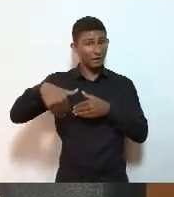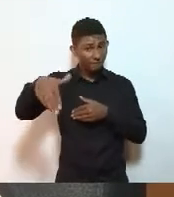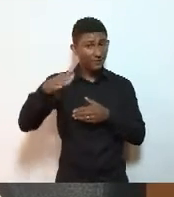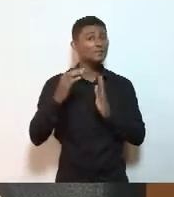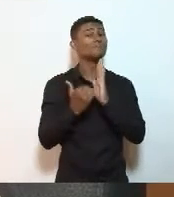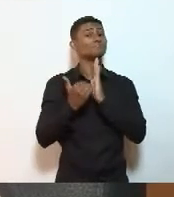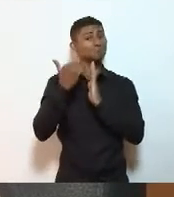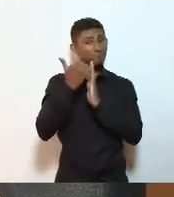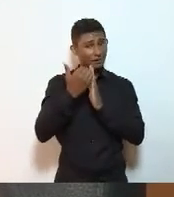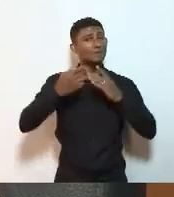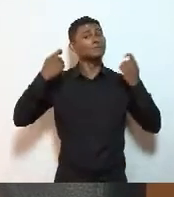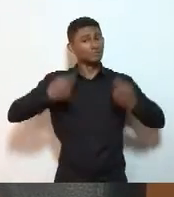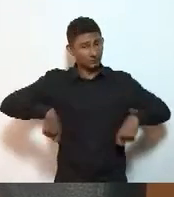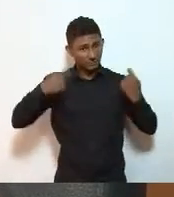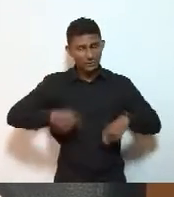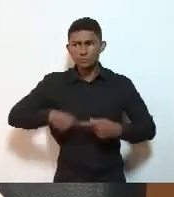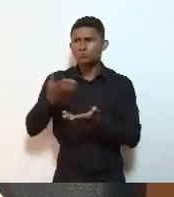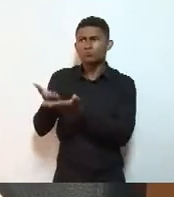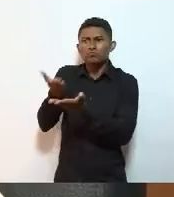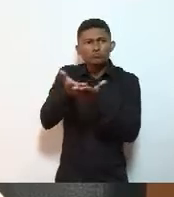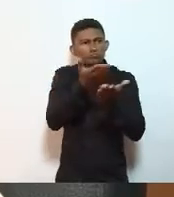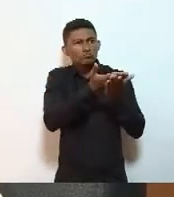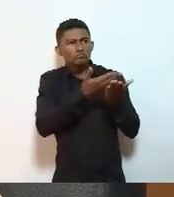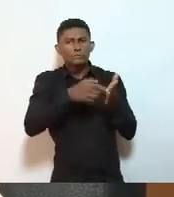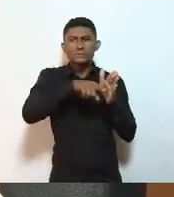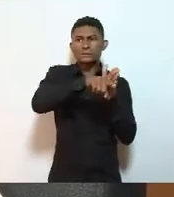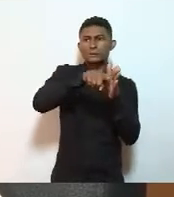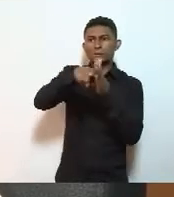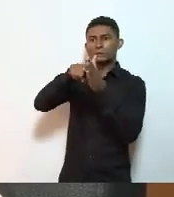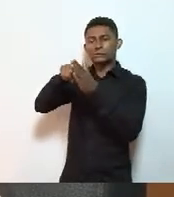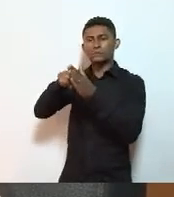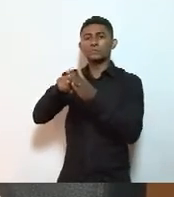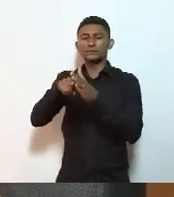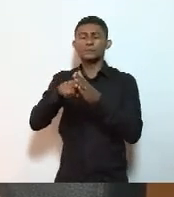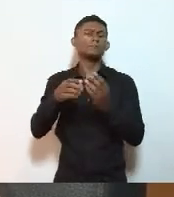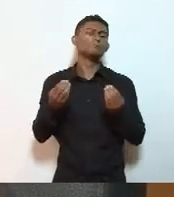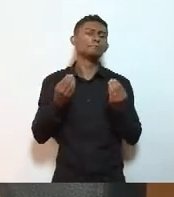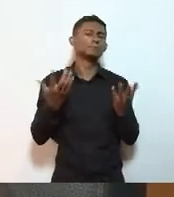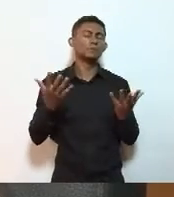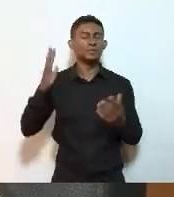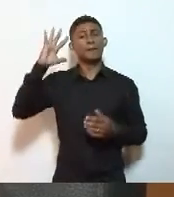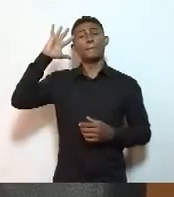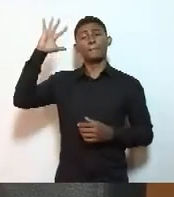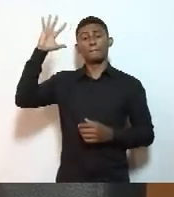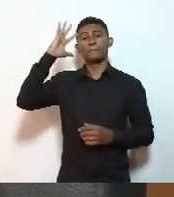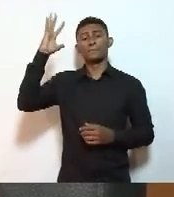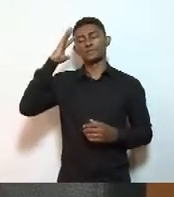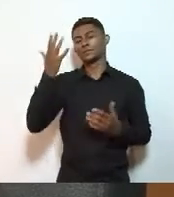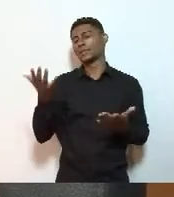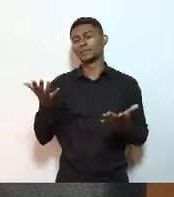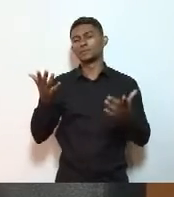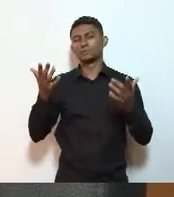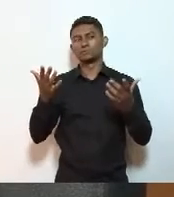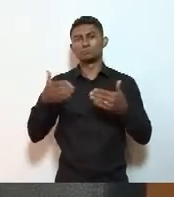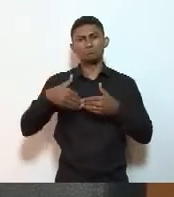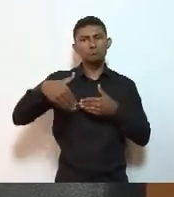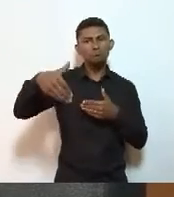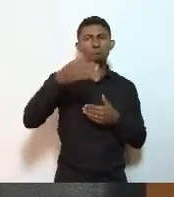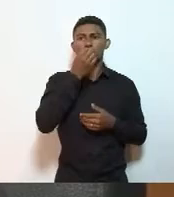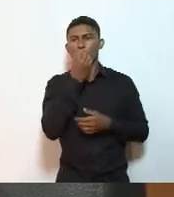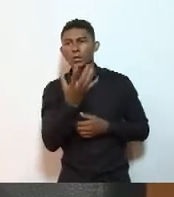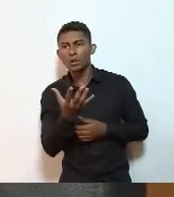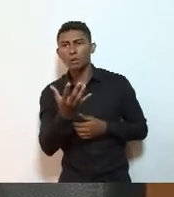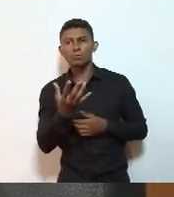debruçar, analisar e estudar, até para pensar o que realmente é interessante, que talvez possa ser